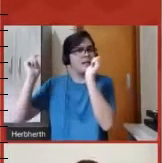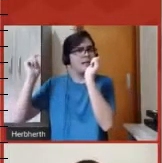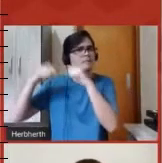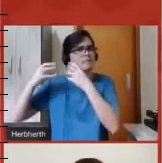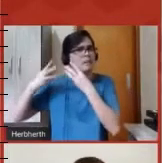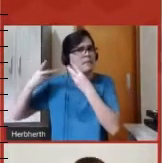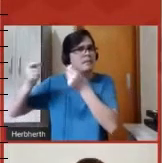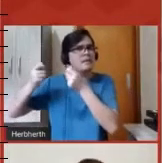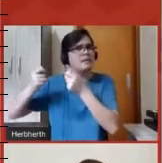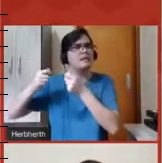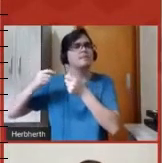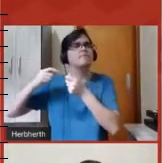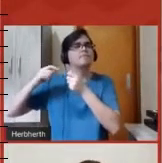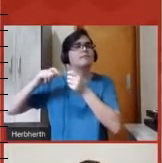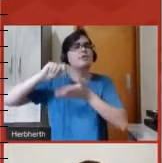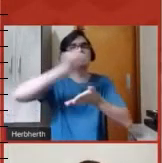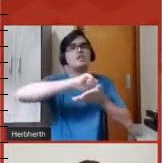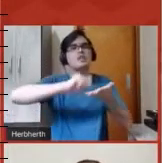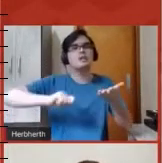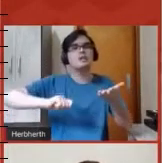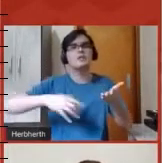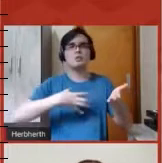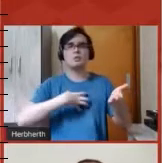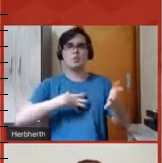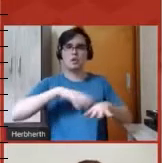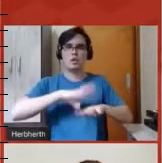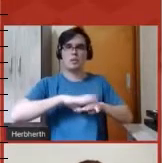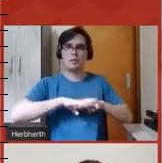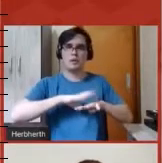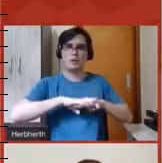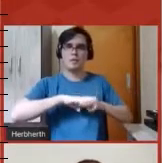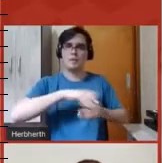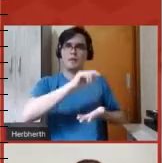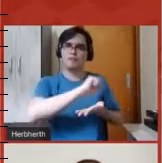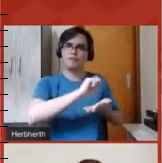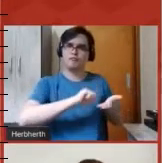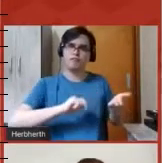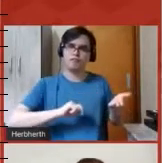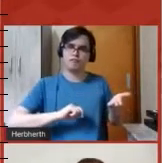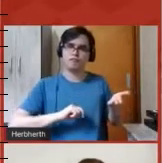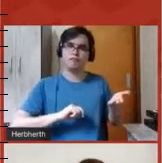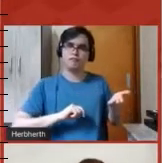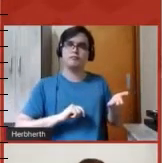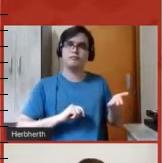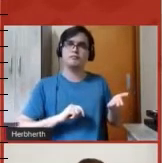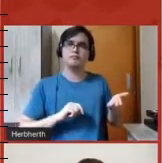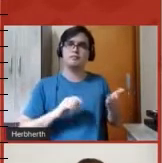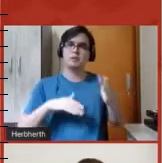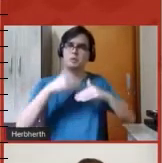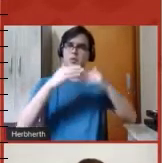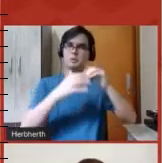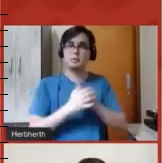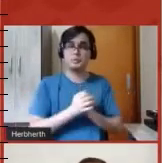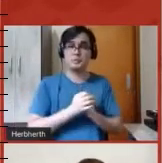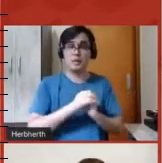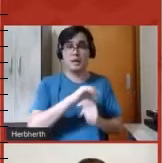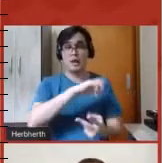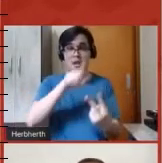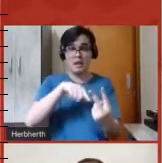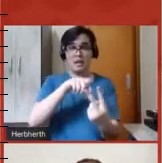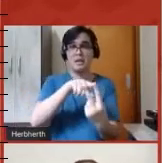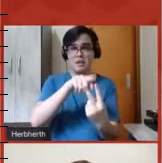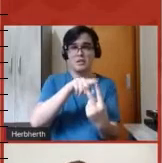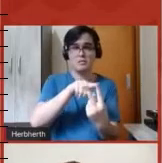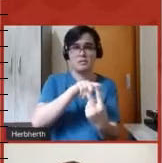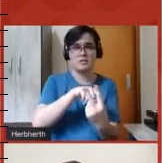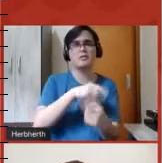matemática, nesse caso. Então, as tarefas tinham esse objetivo e além desse primeiro objetivo, de exercitar a